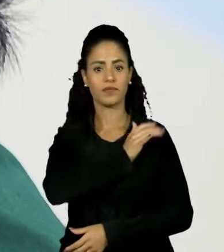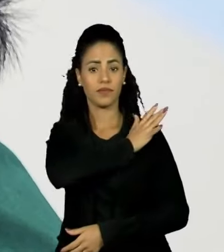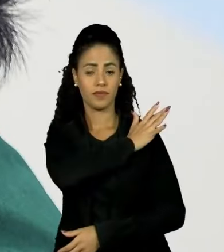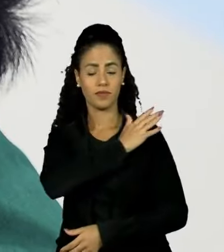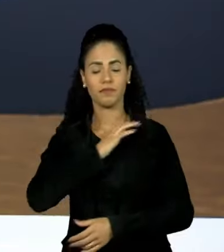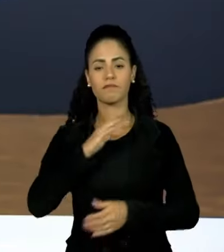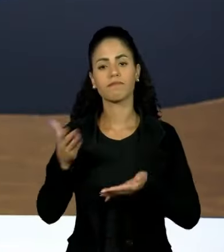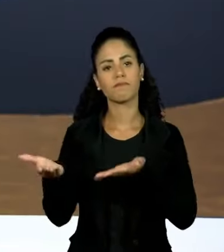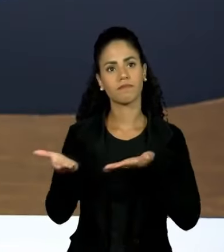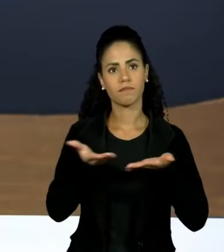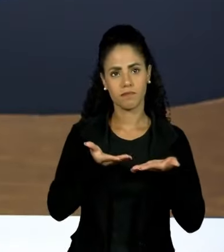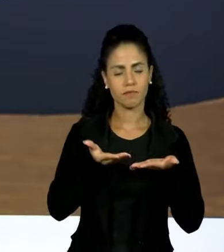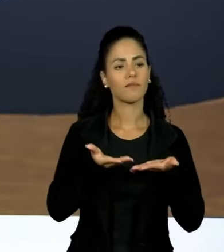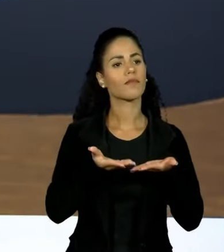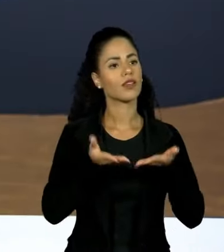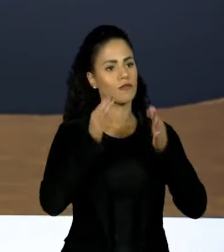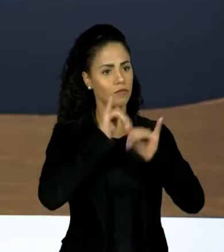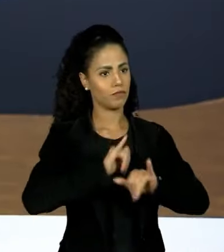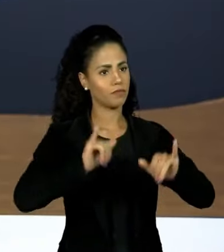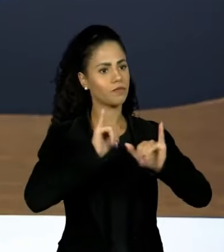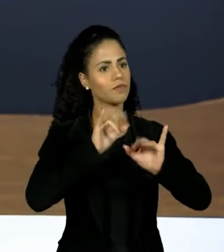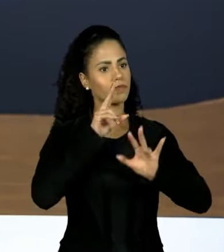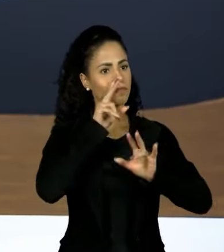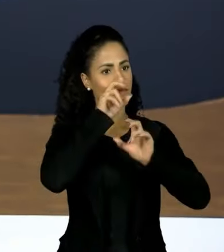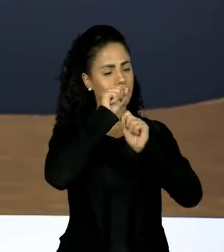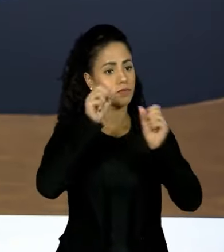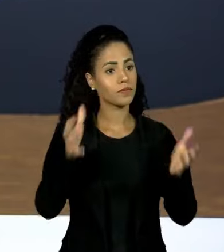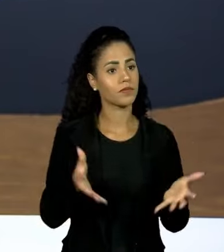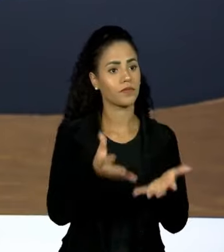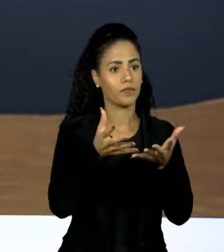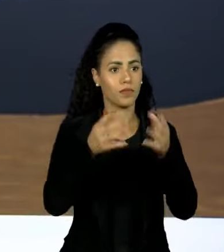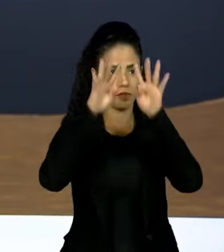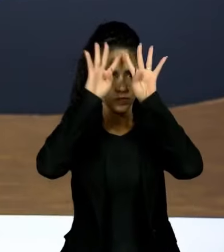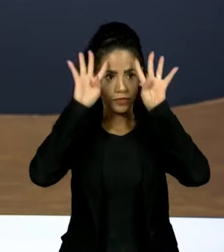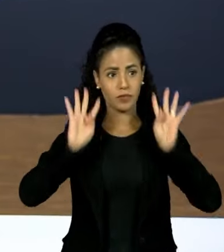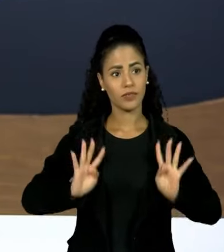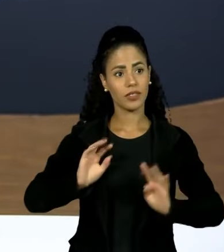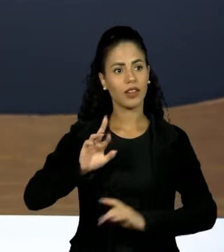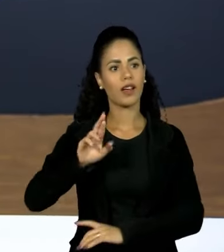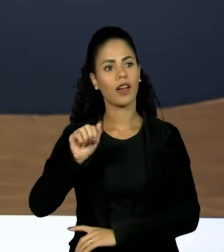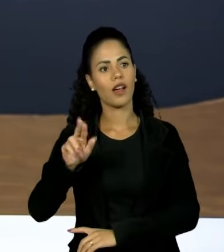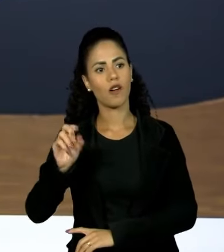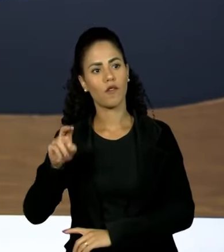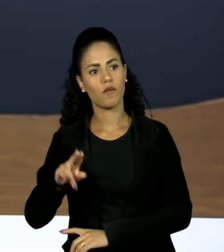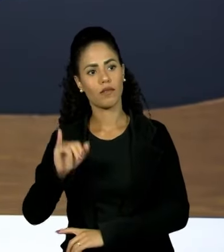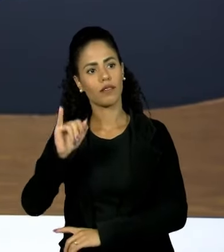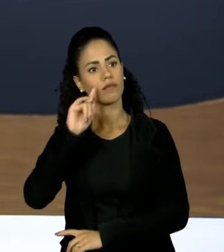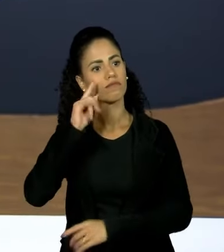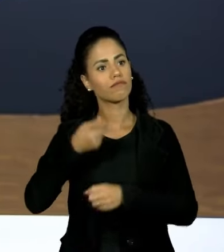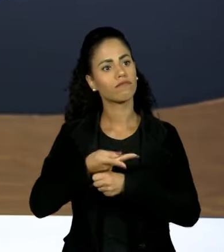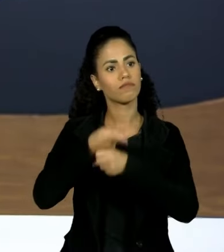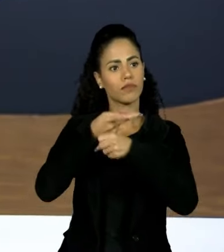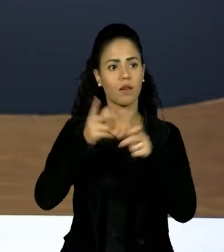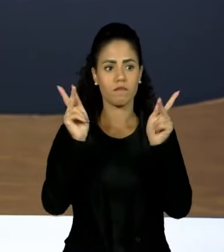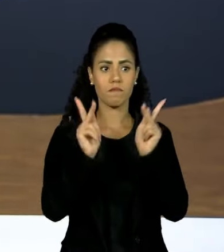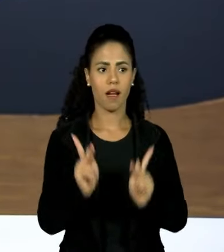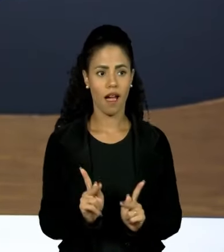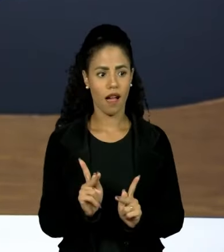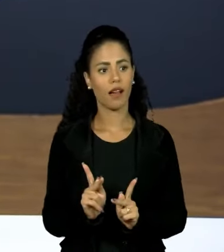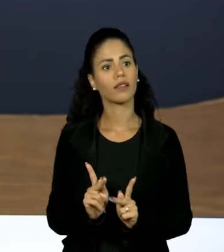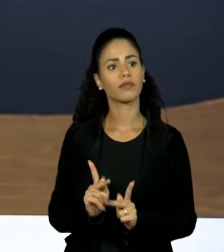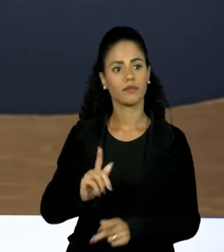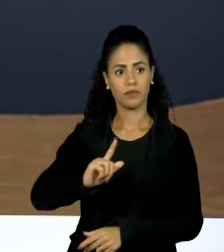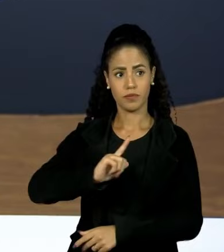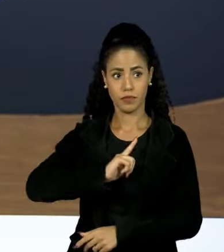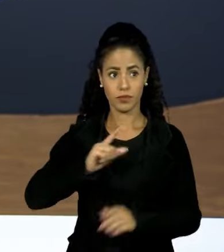Recentemente, surgiu uma campanha com muita força para que o cacique Raoni seja contemplado com o Prêmio Nobel da Paz. No